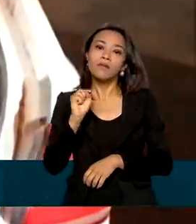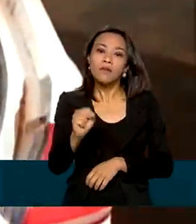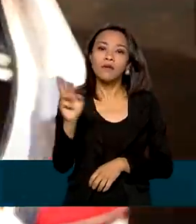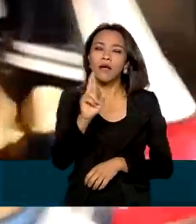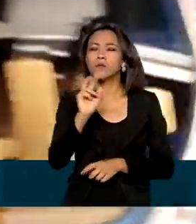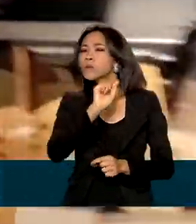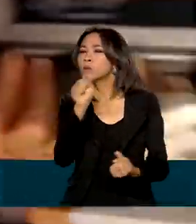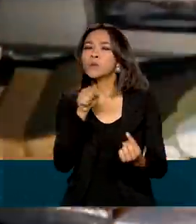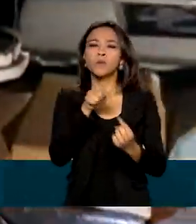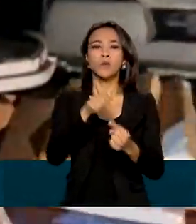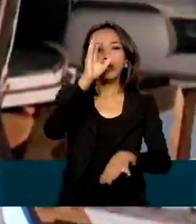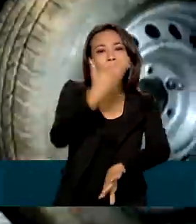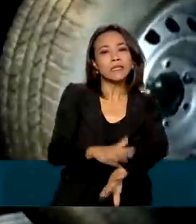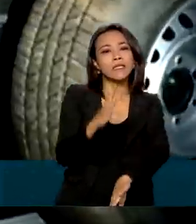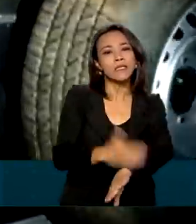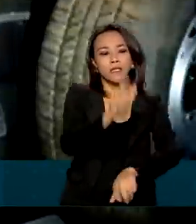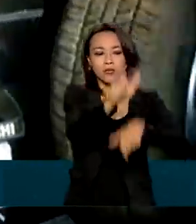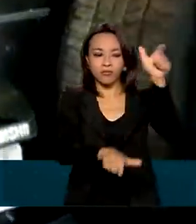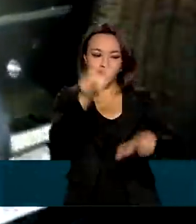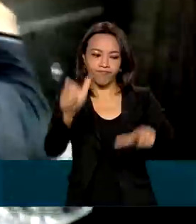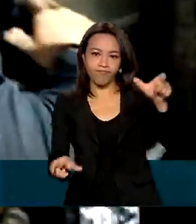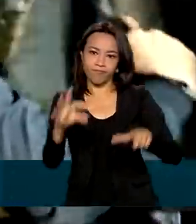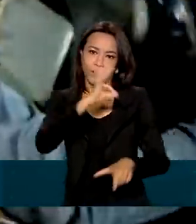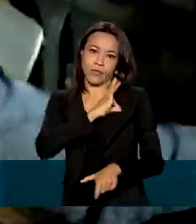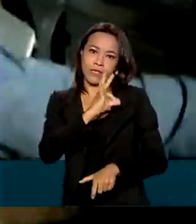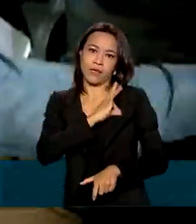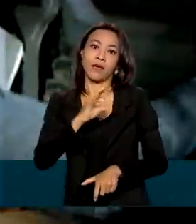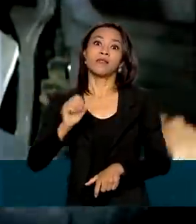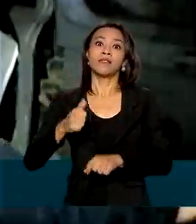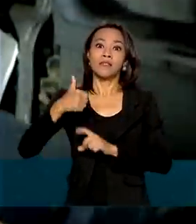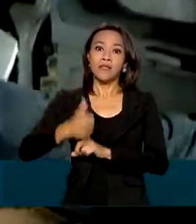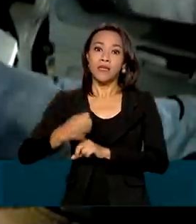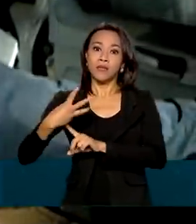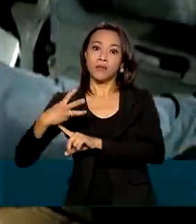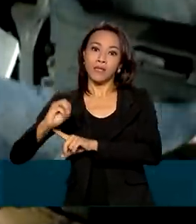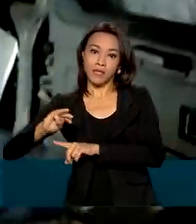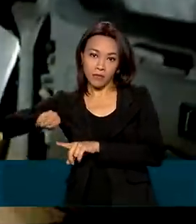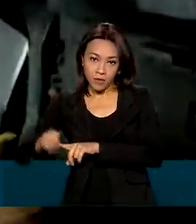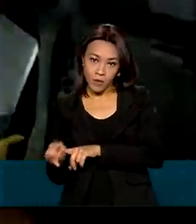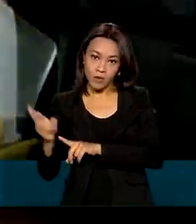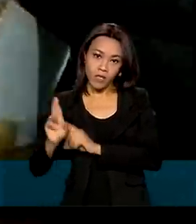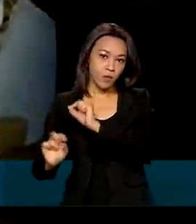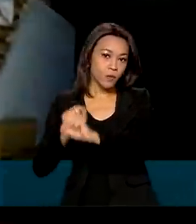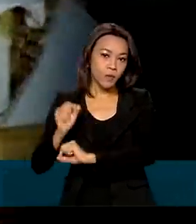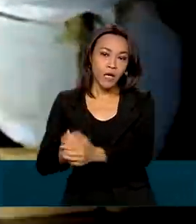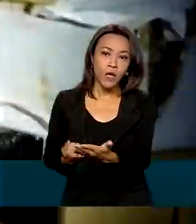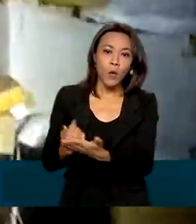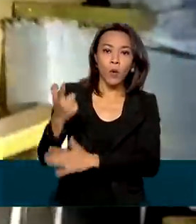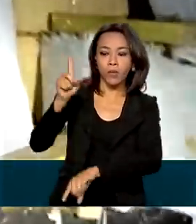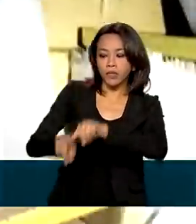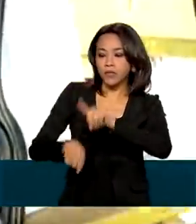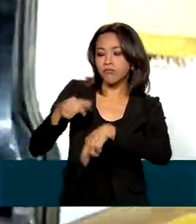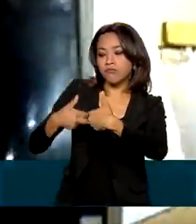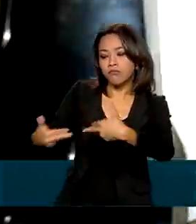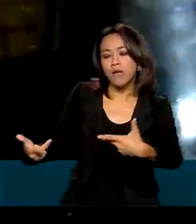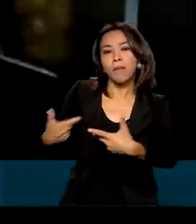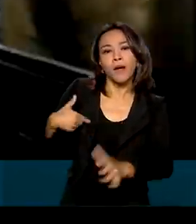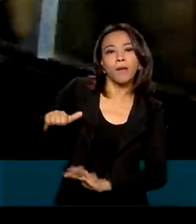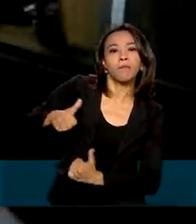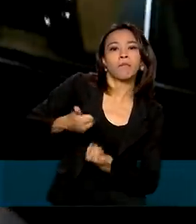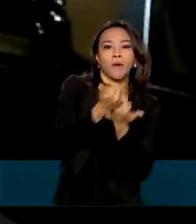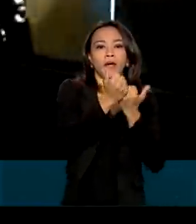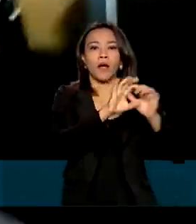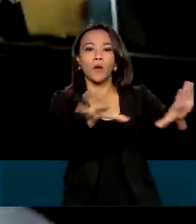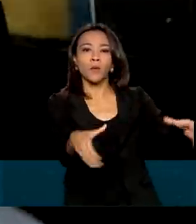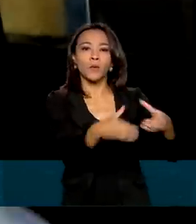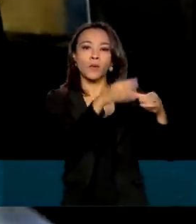capacitações de policiais e cerca de 130 milhões de reais em aquisições de equipamentos para dar suporte